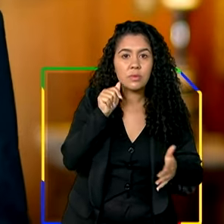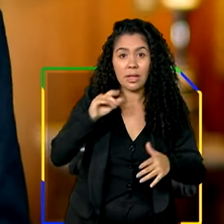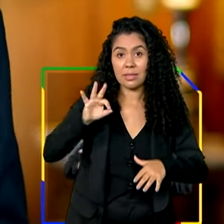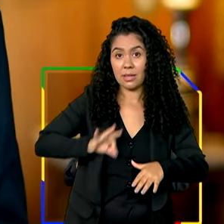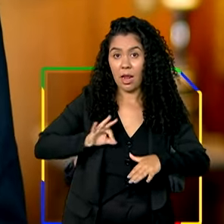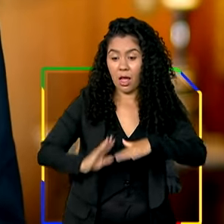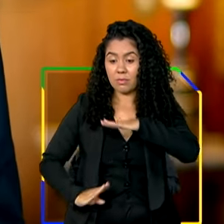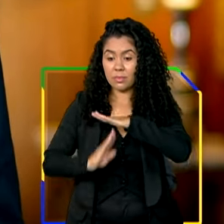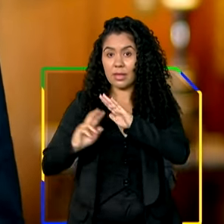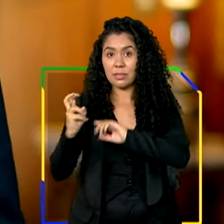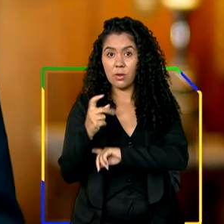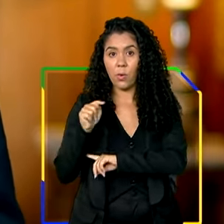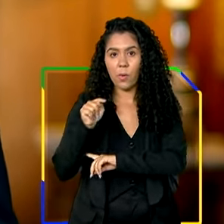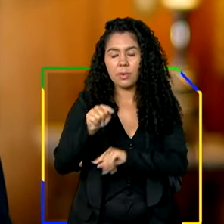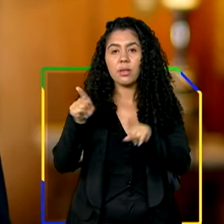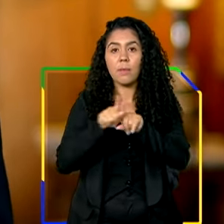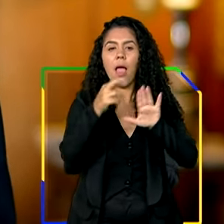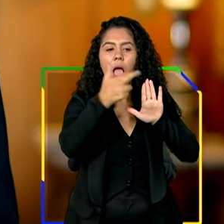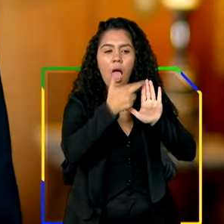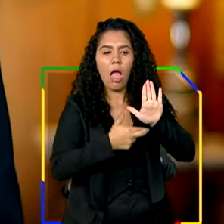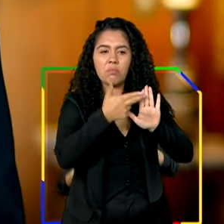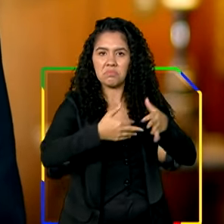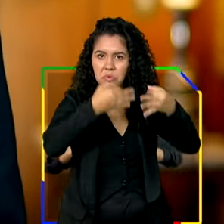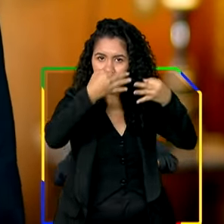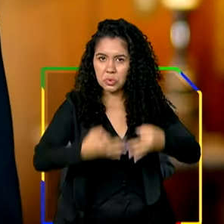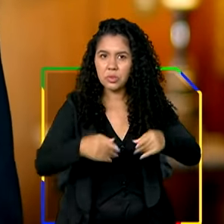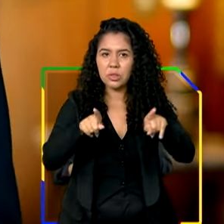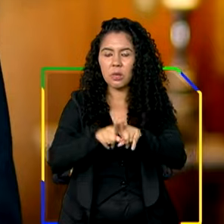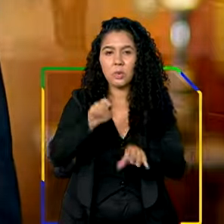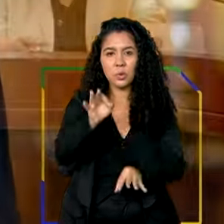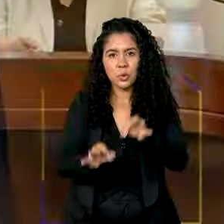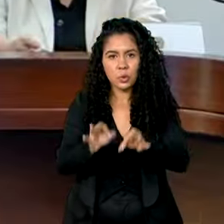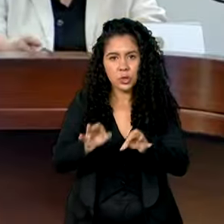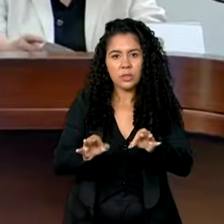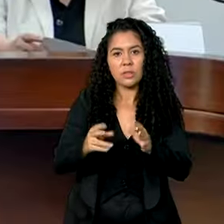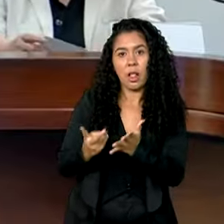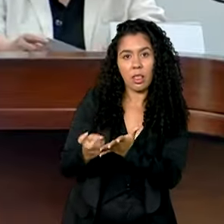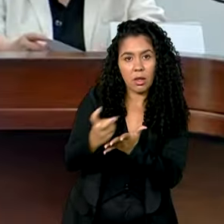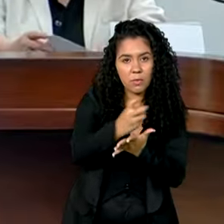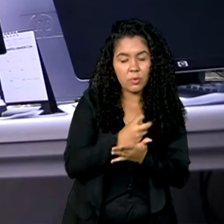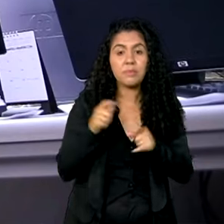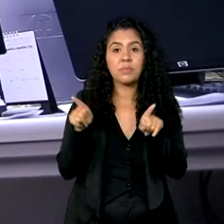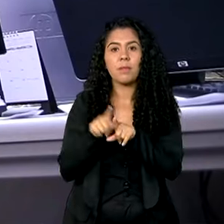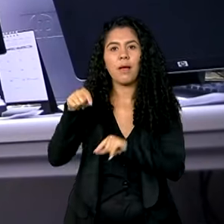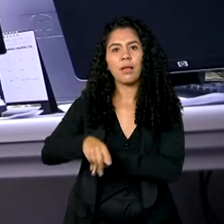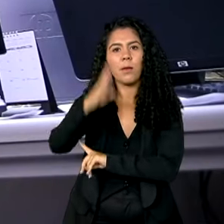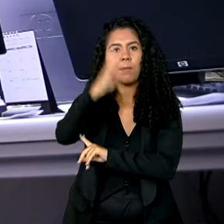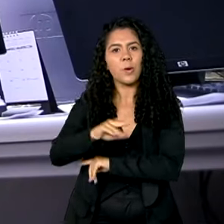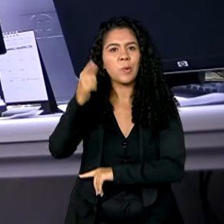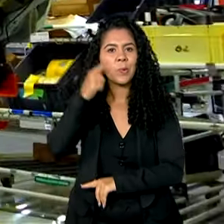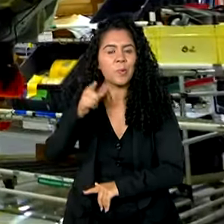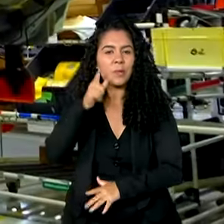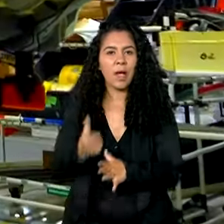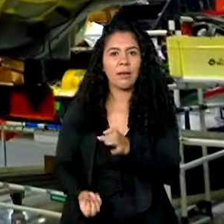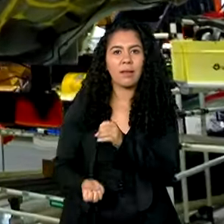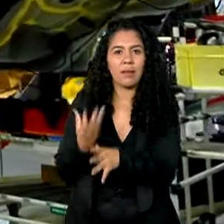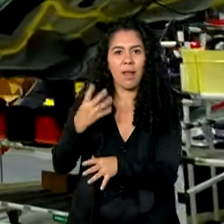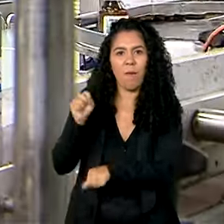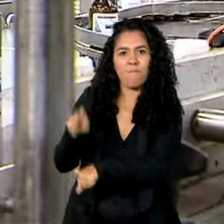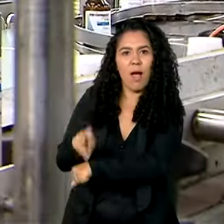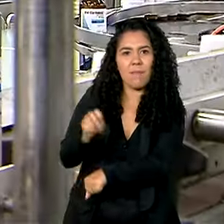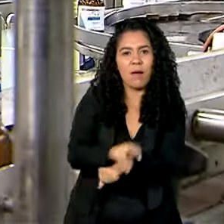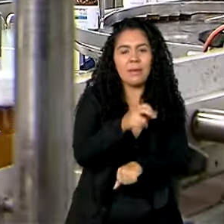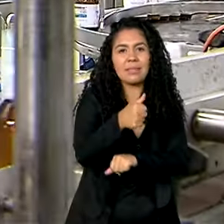As regras fiscais vão garantir eficiência e justiça tributária. Brasil cria 132 mil empregos com